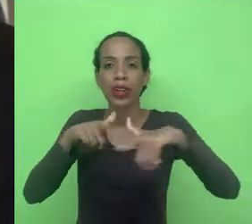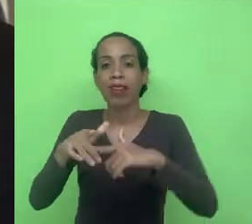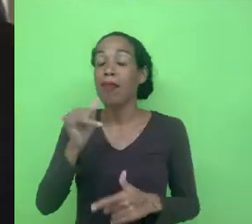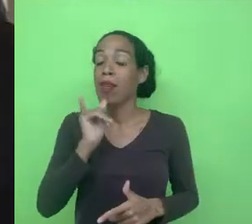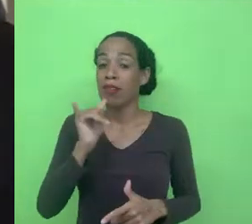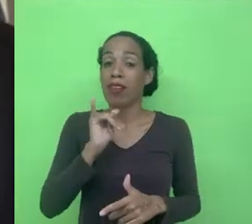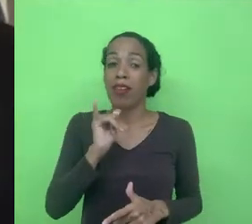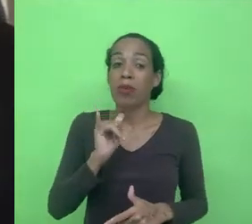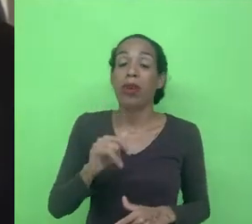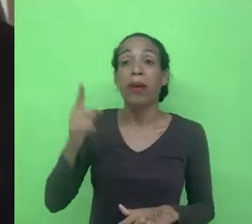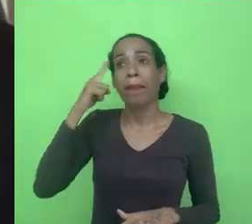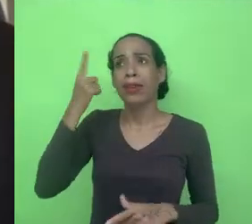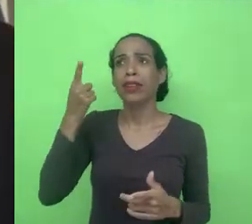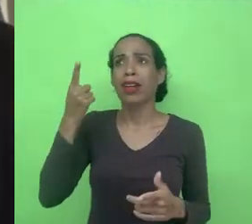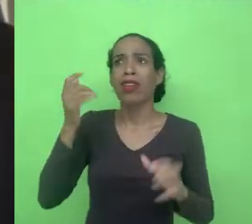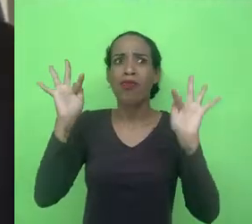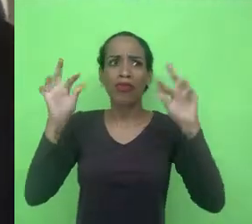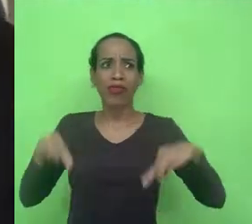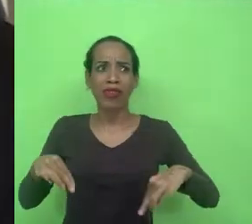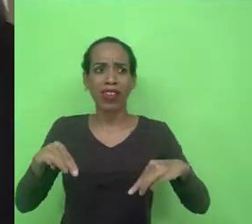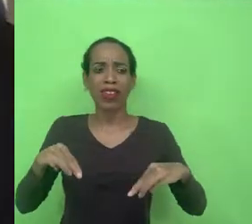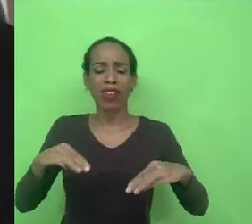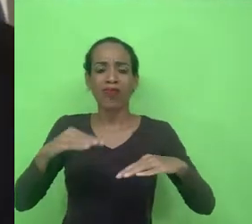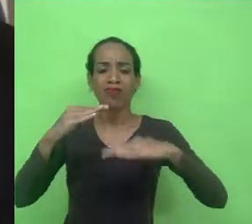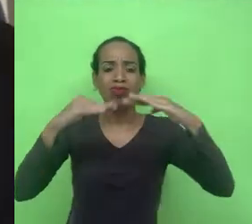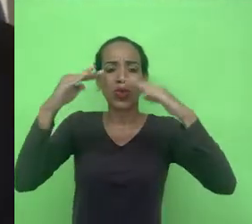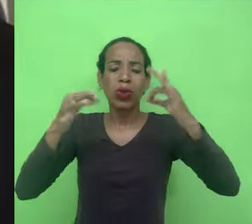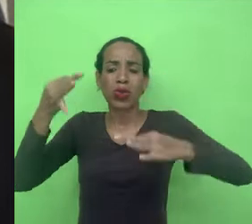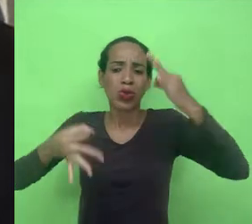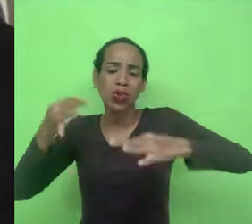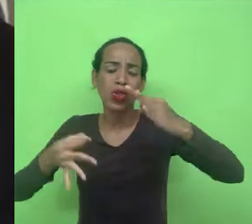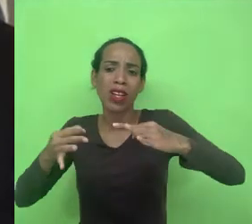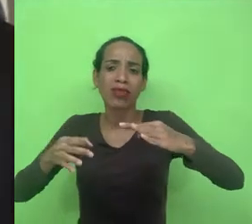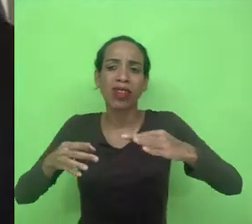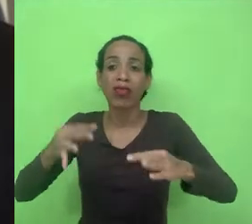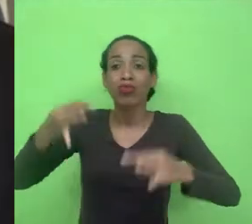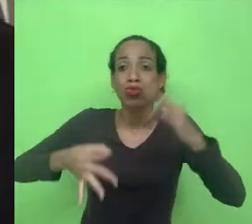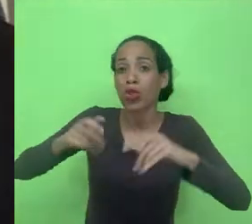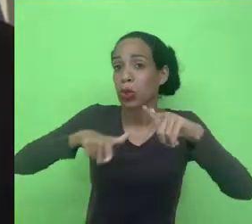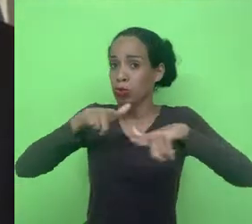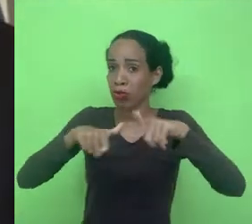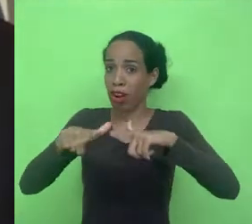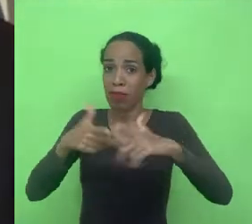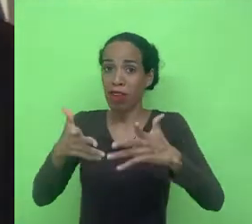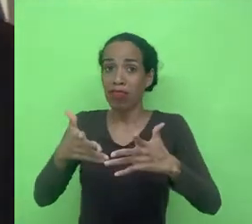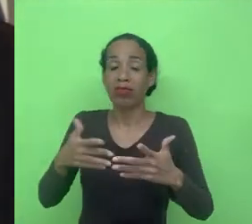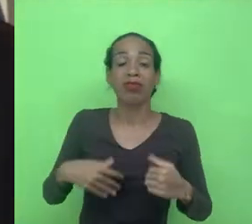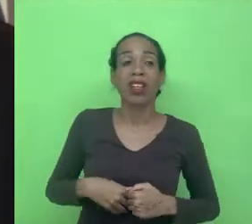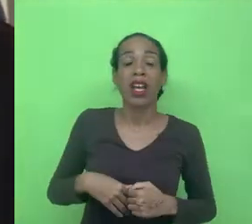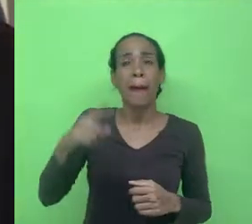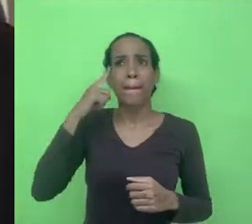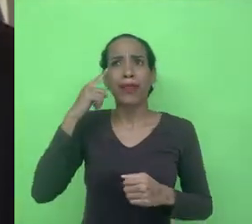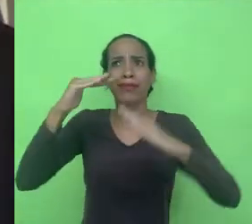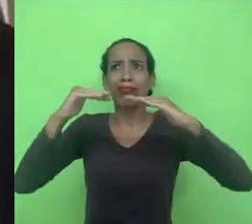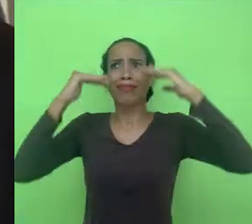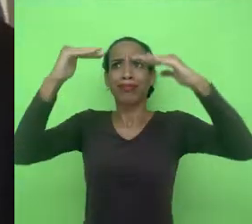pensando os fins do processo de dataficação na justiça do trabalho. Quando a gente pensa a soberania de dados de um país soberano,